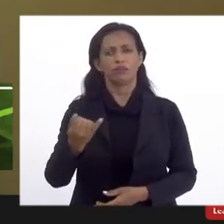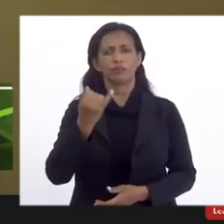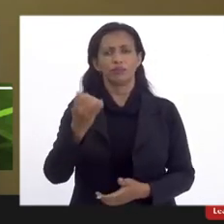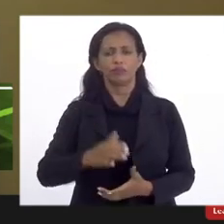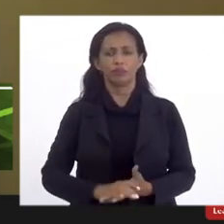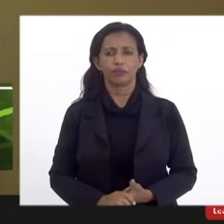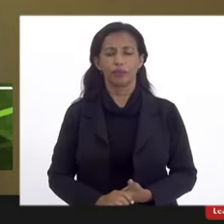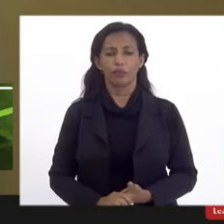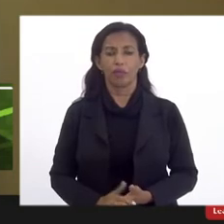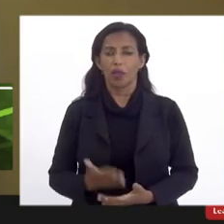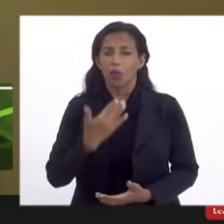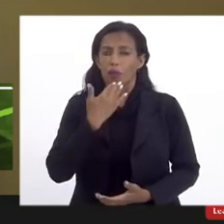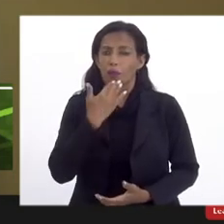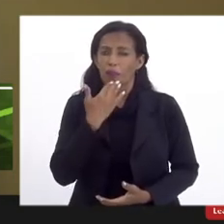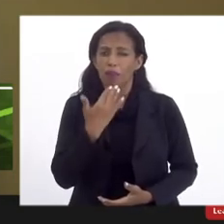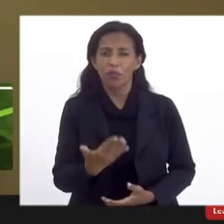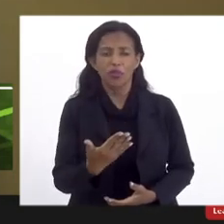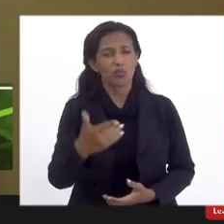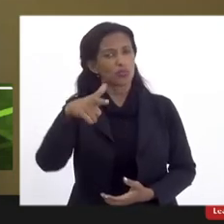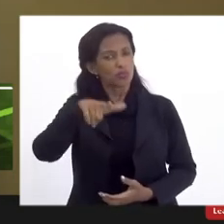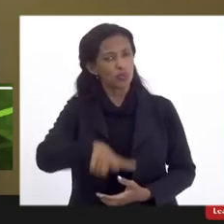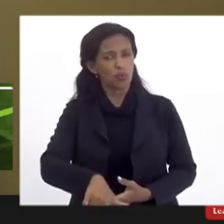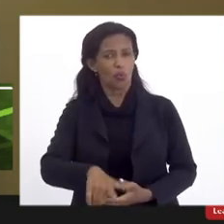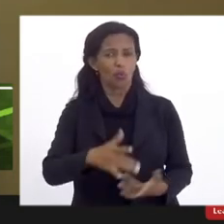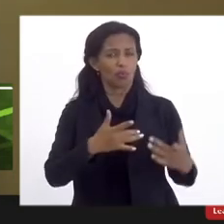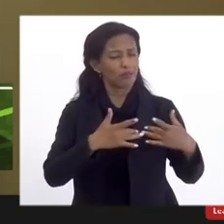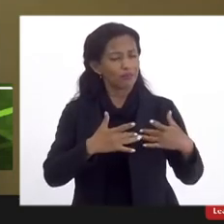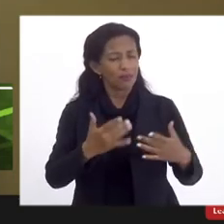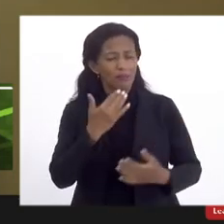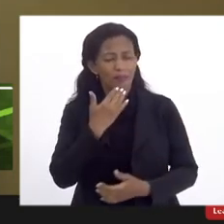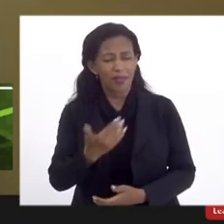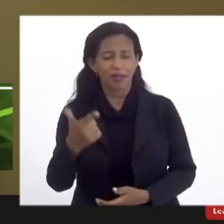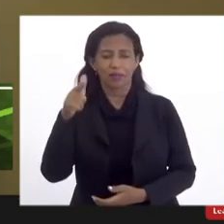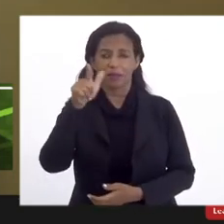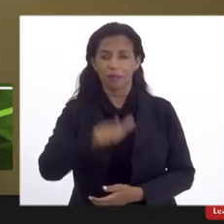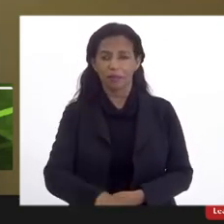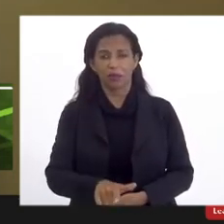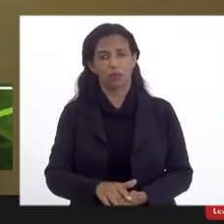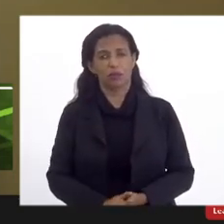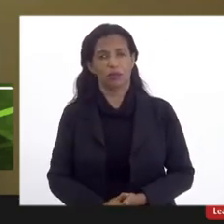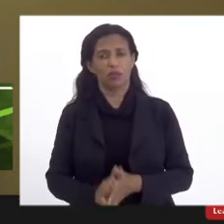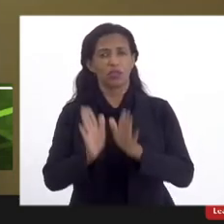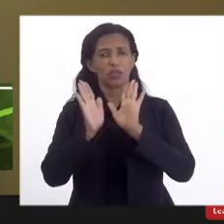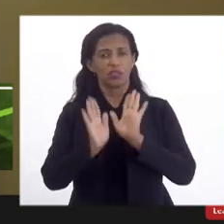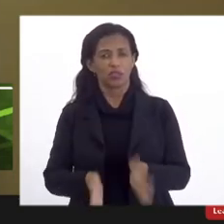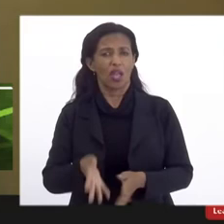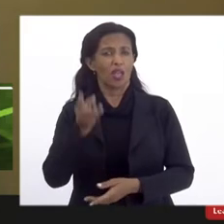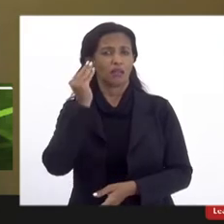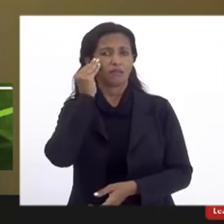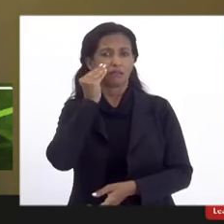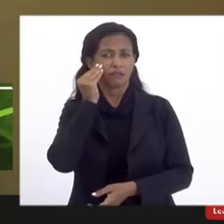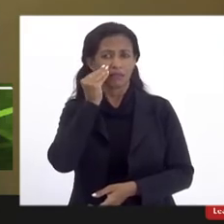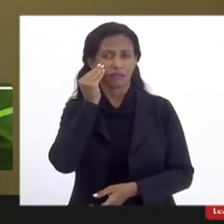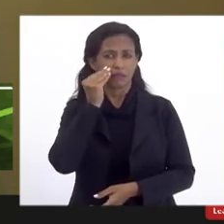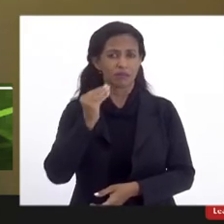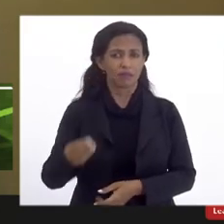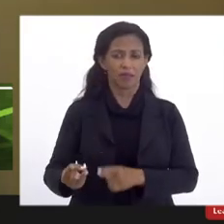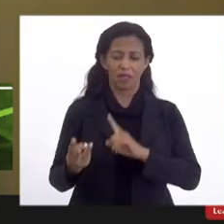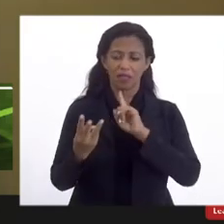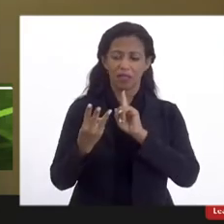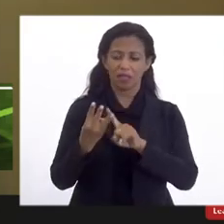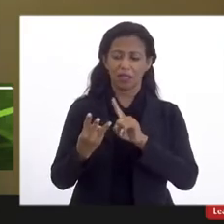É o apelo que nós, mais uma vez, fazemos. Eu repito, já assisti três